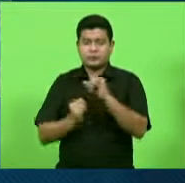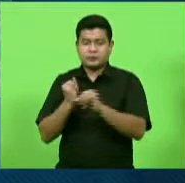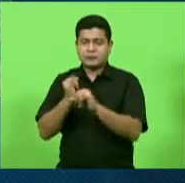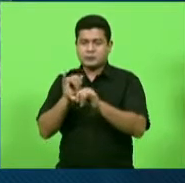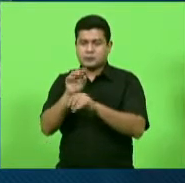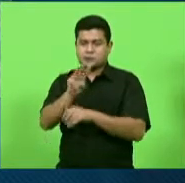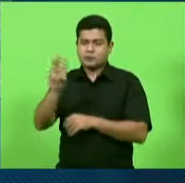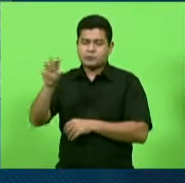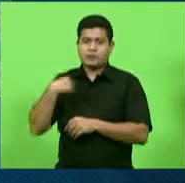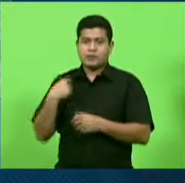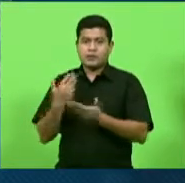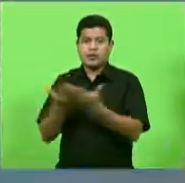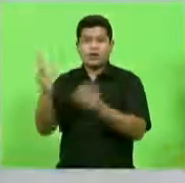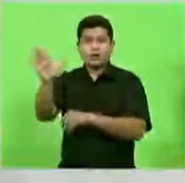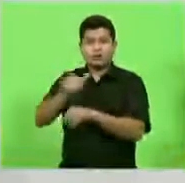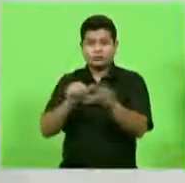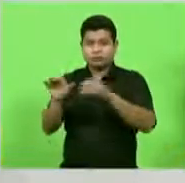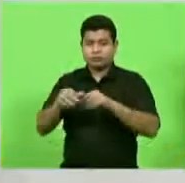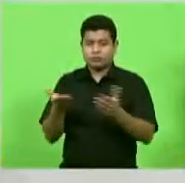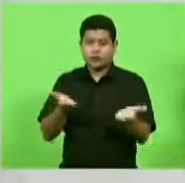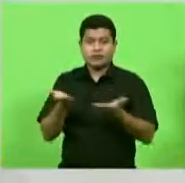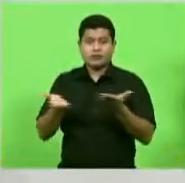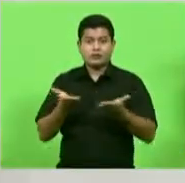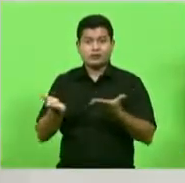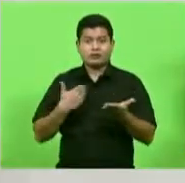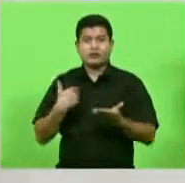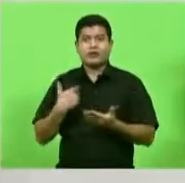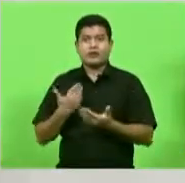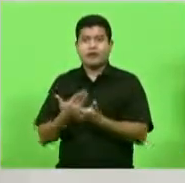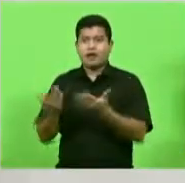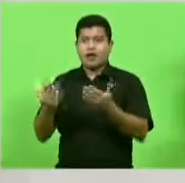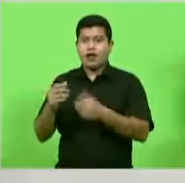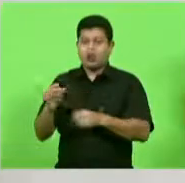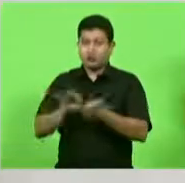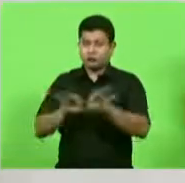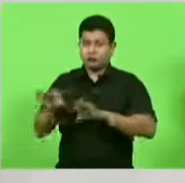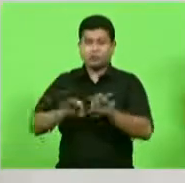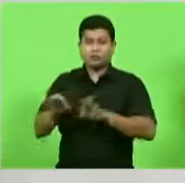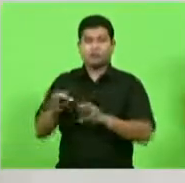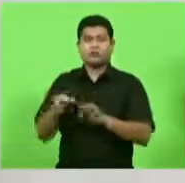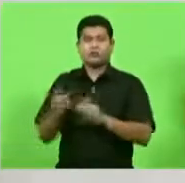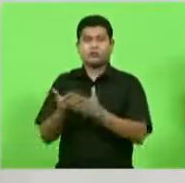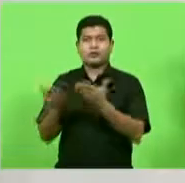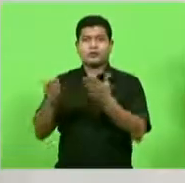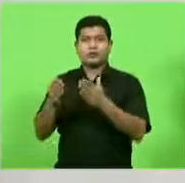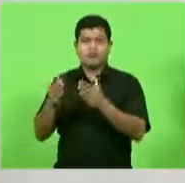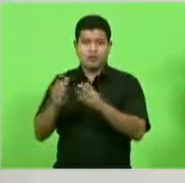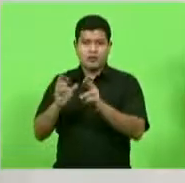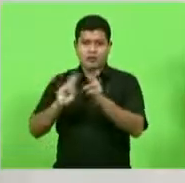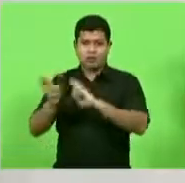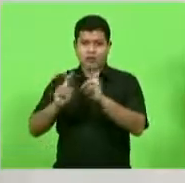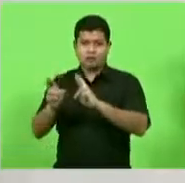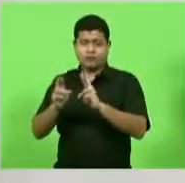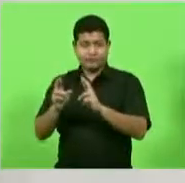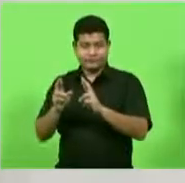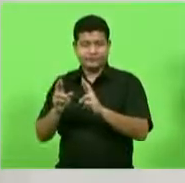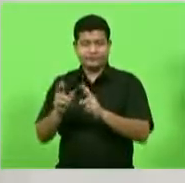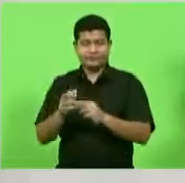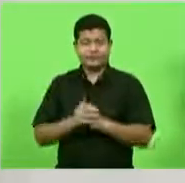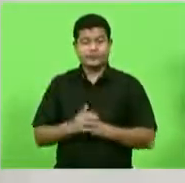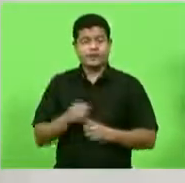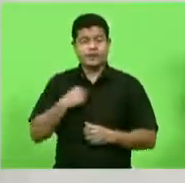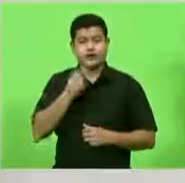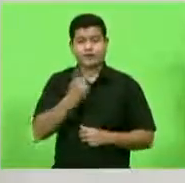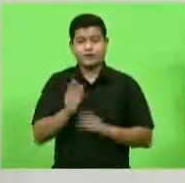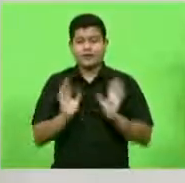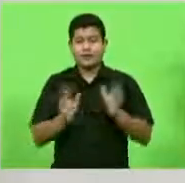edital de contratação do projeto executivo para a duplicação entre as rodovias Hans Litter Schmitt e Edgar Meissner. Então, como